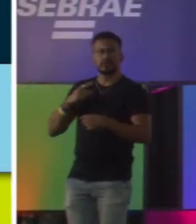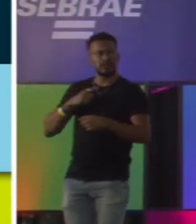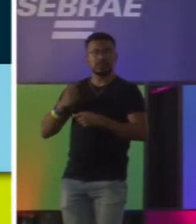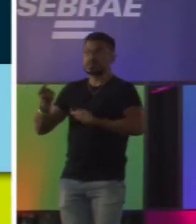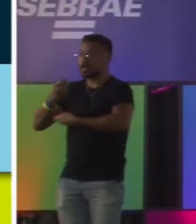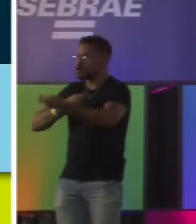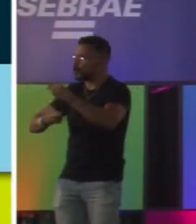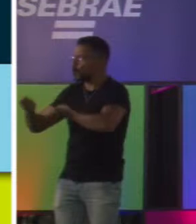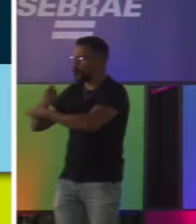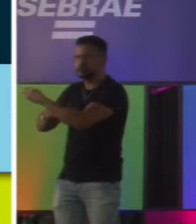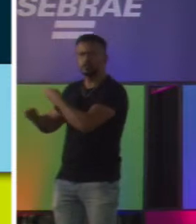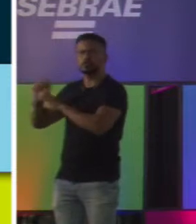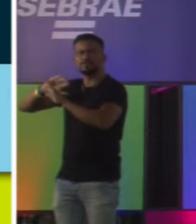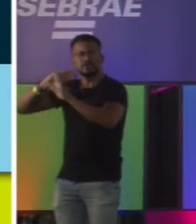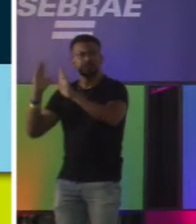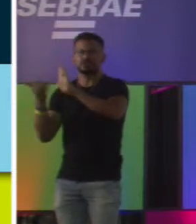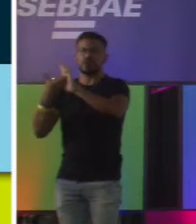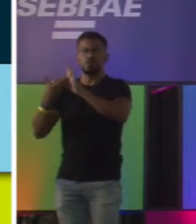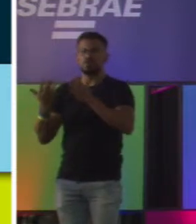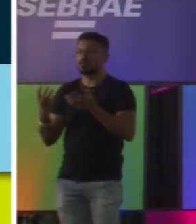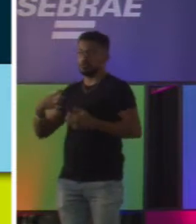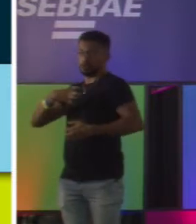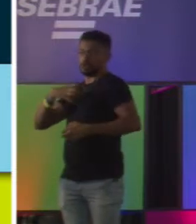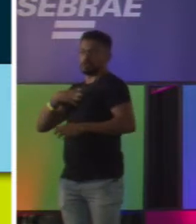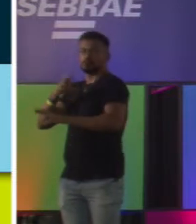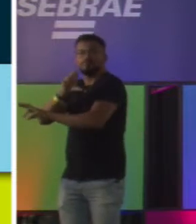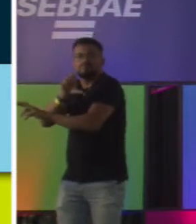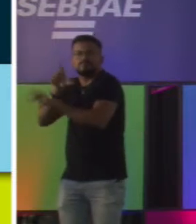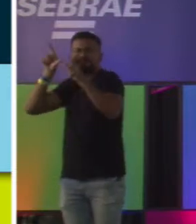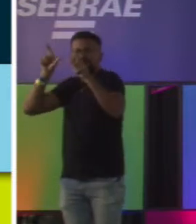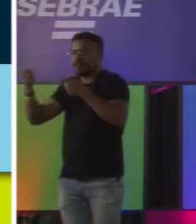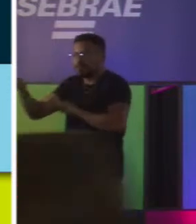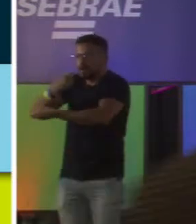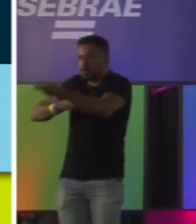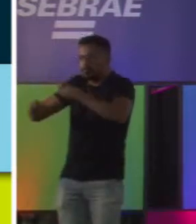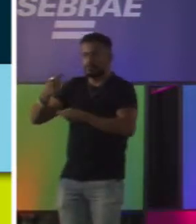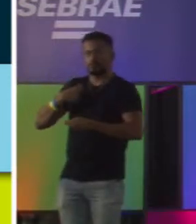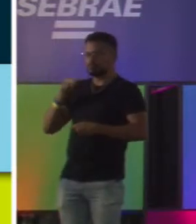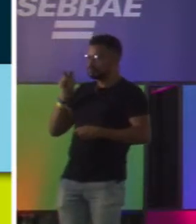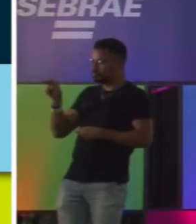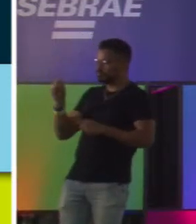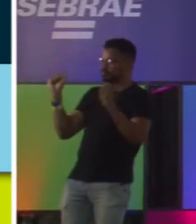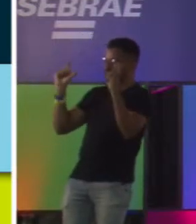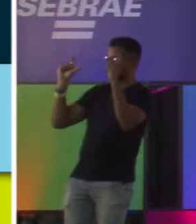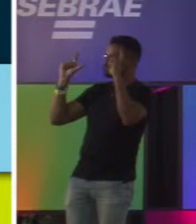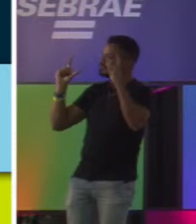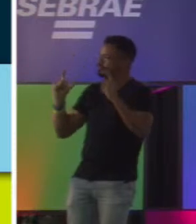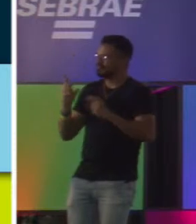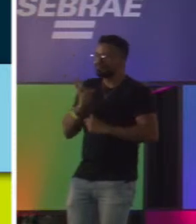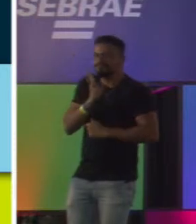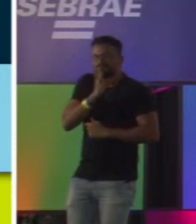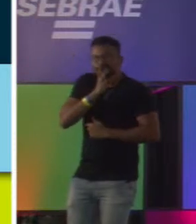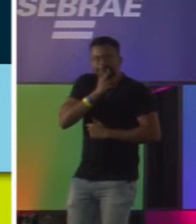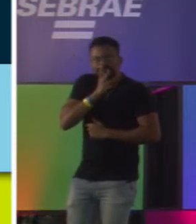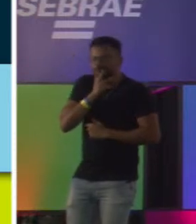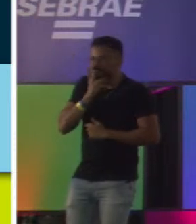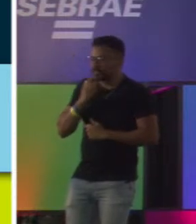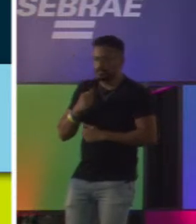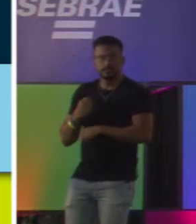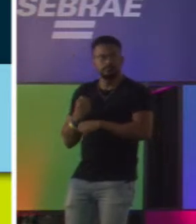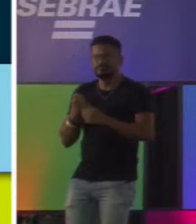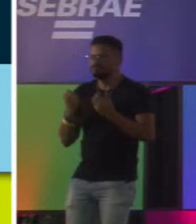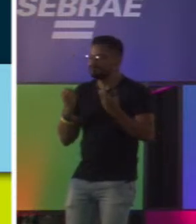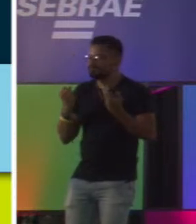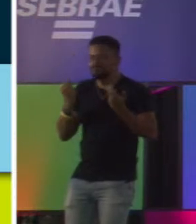negócio, de formas diferentes de fazer negócio. E eu fiquei simplesmente encantada com aquilo. Aquilo me passinava de um